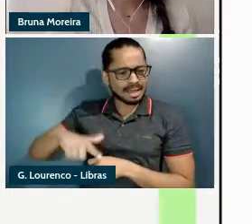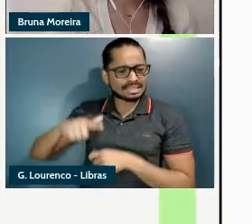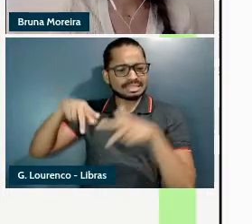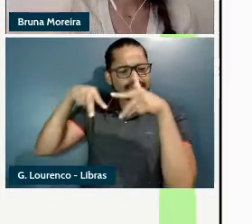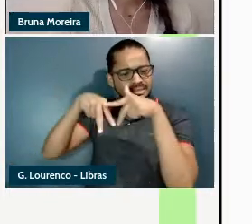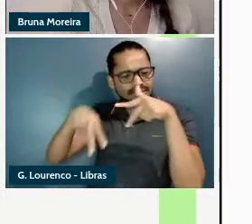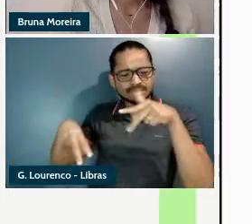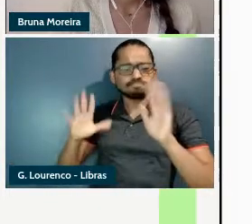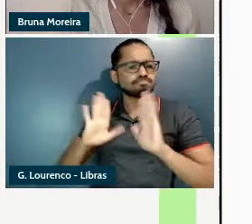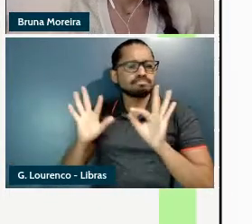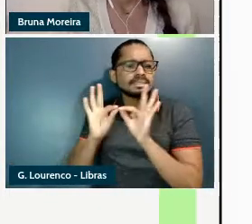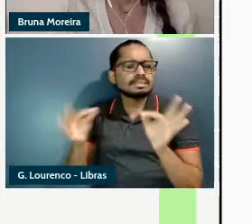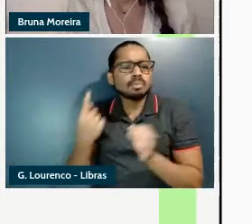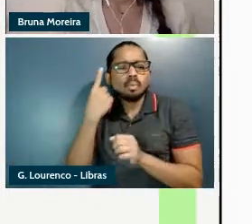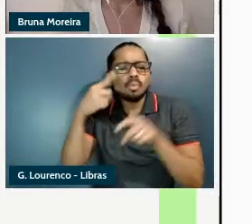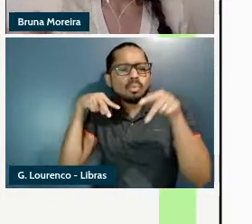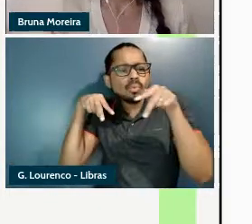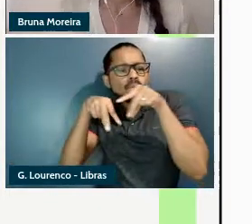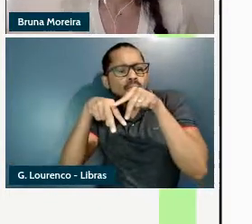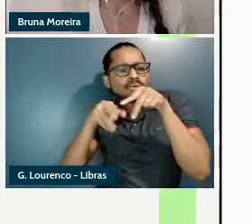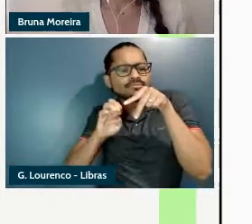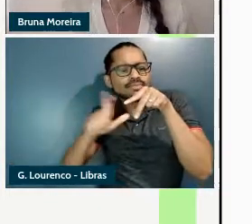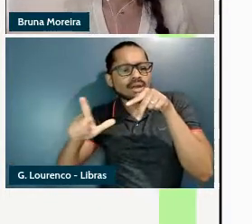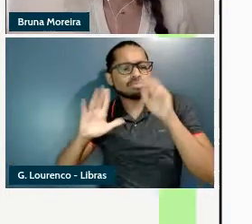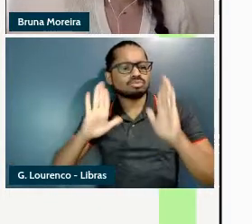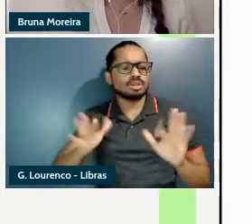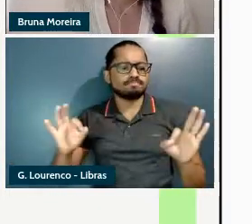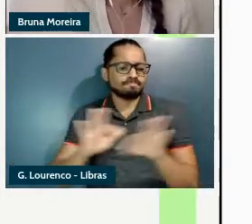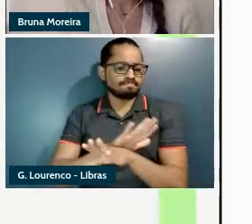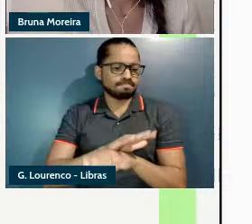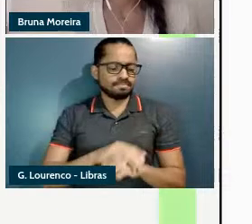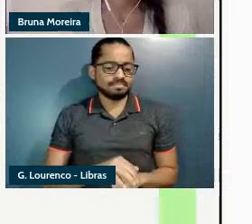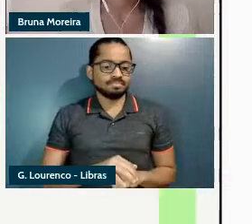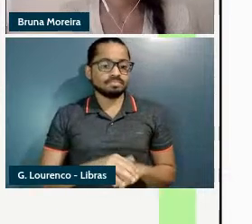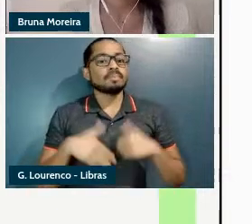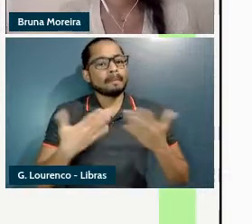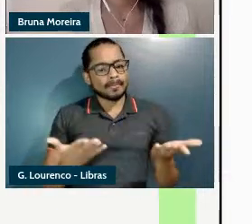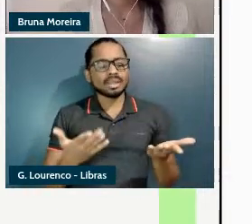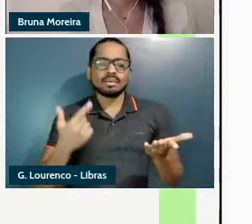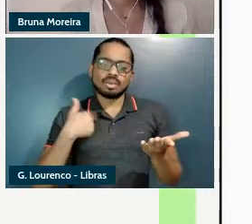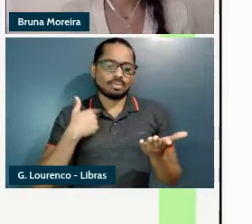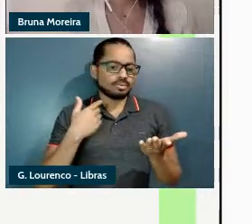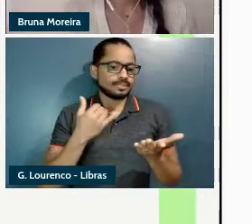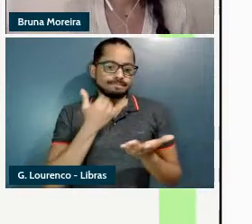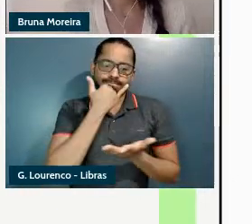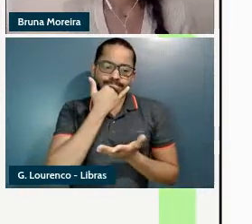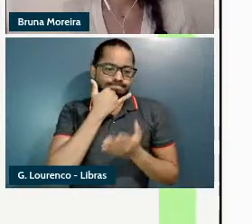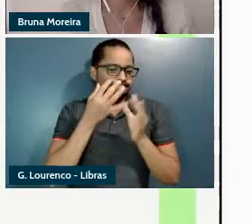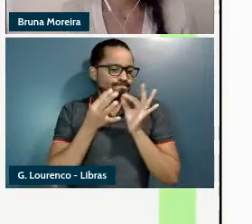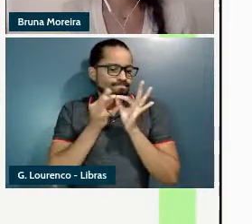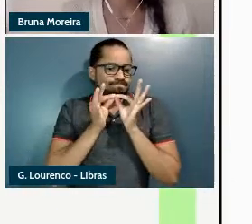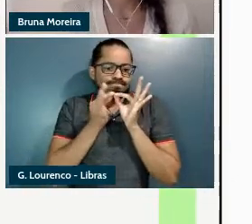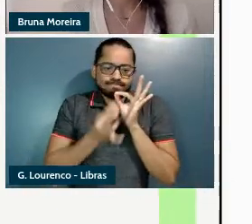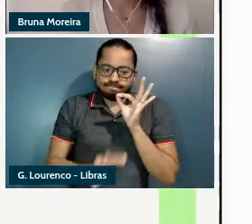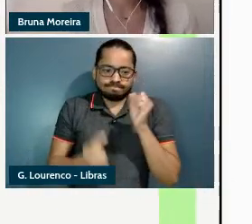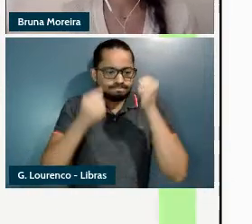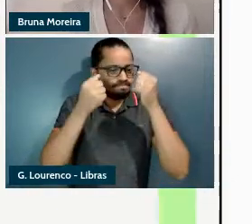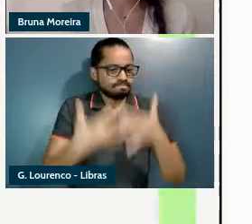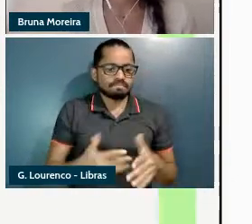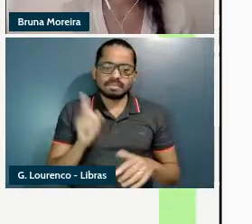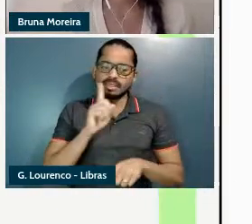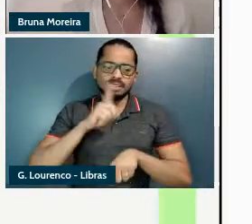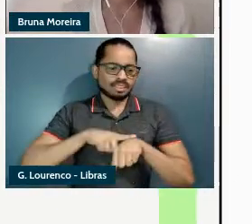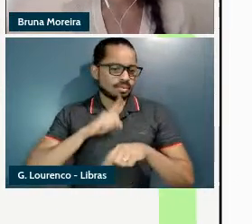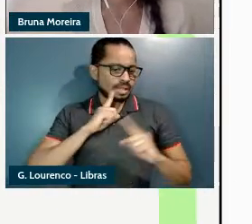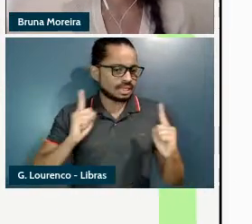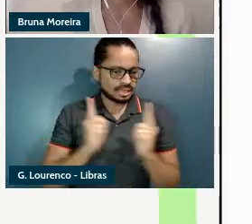sufixo o modelo que eu vou assumir eu não vou ter tempo de explicar mas a gente pode conversar depois é o modelo